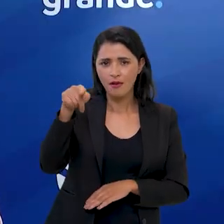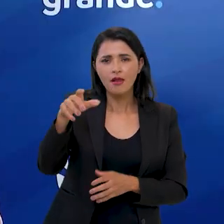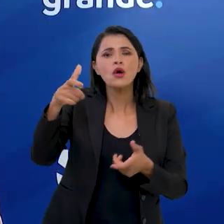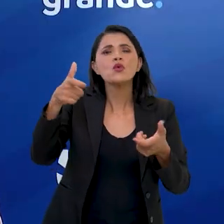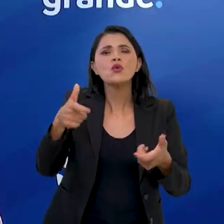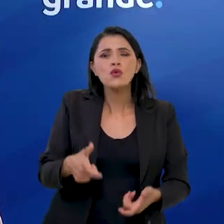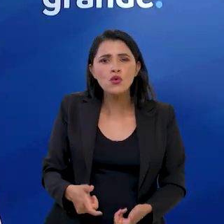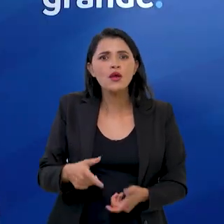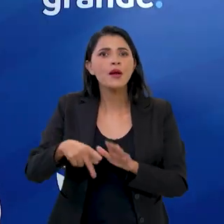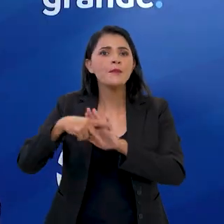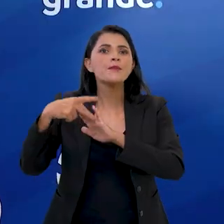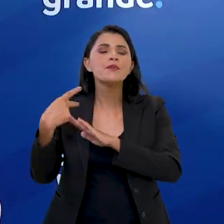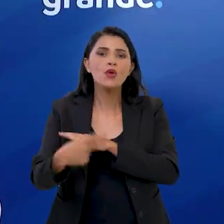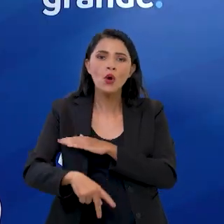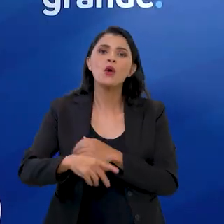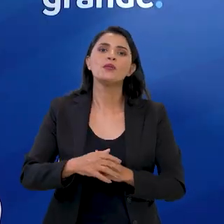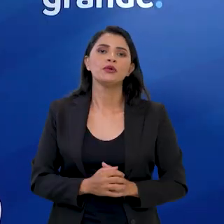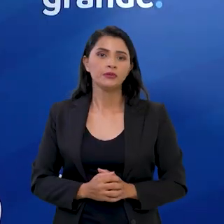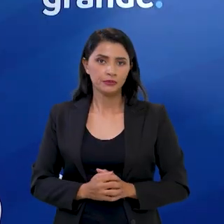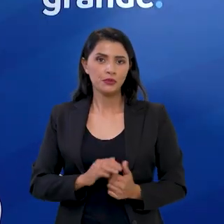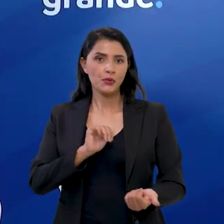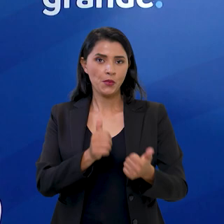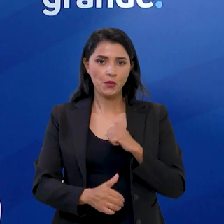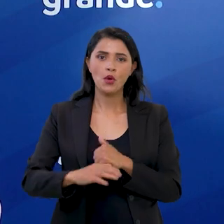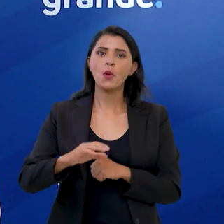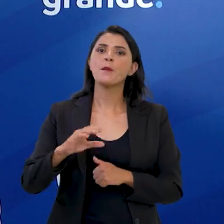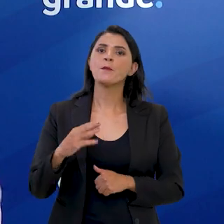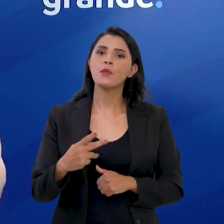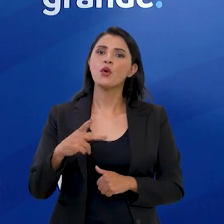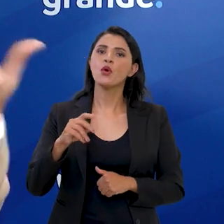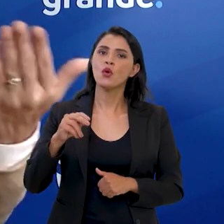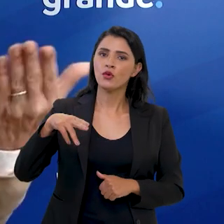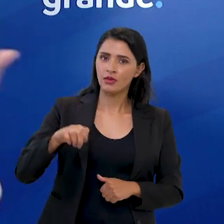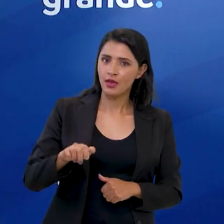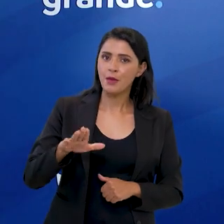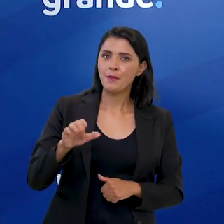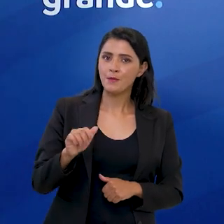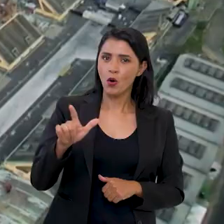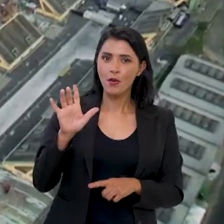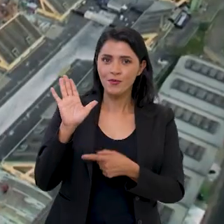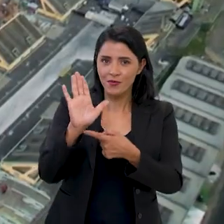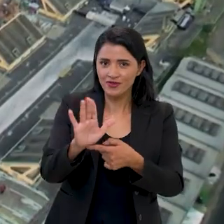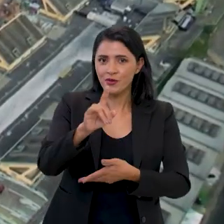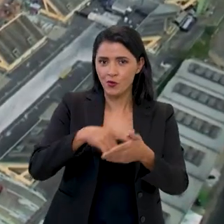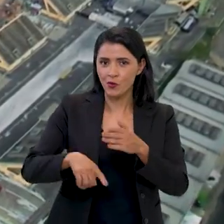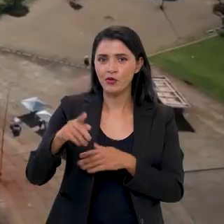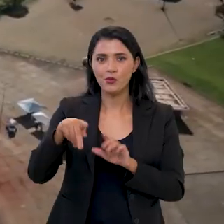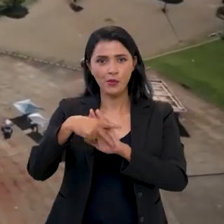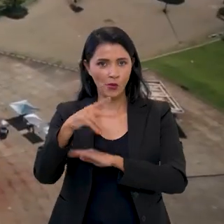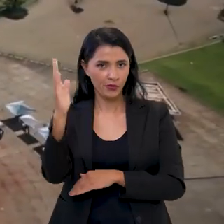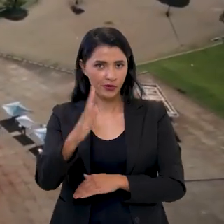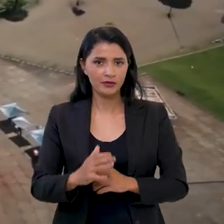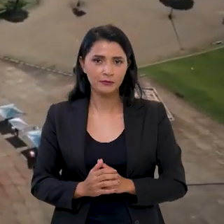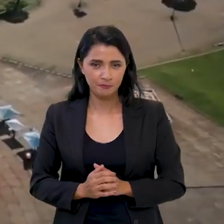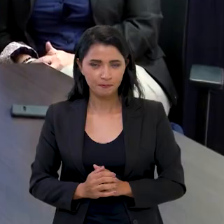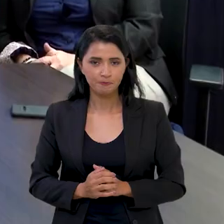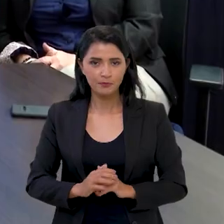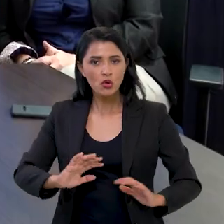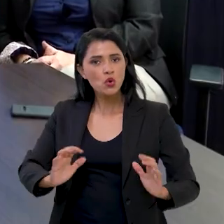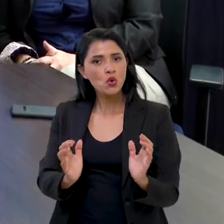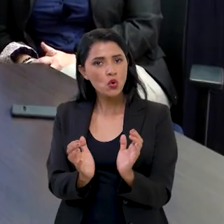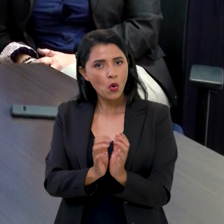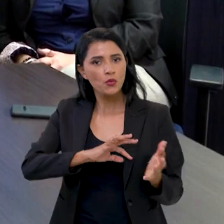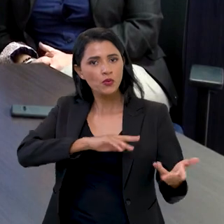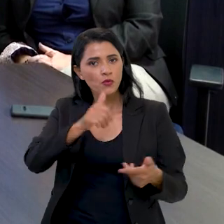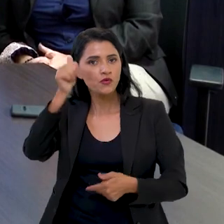Paraguai, na sede da Confederação Sul-Americana de Futebol, a Comembol, para apresentar as credenciais brasileiras. A